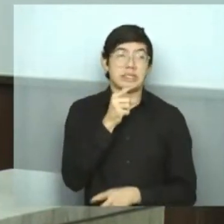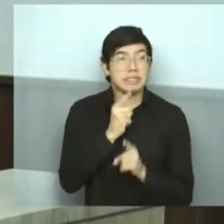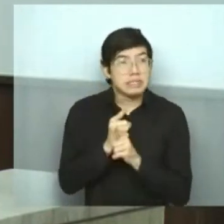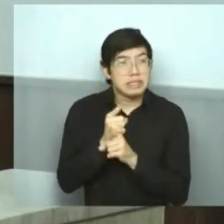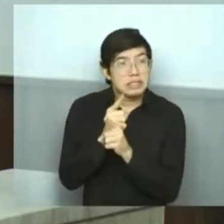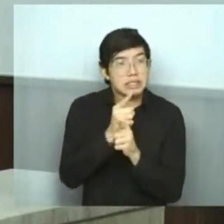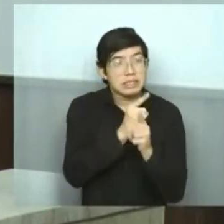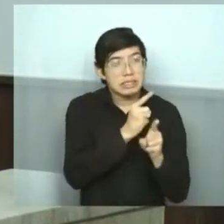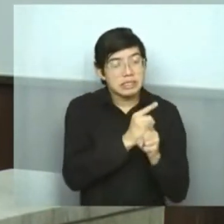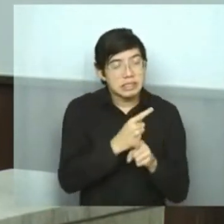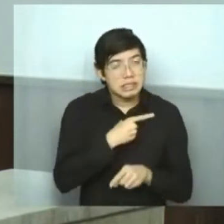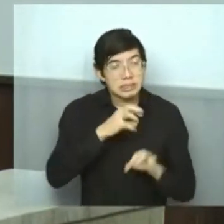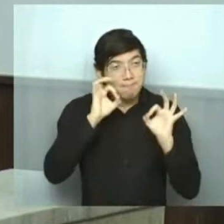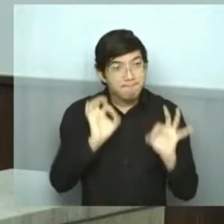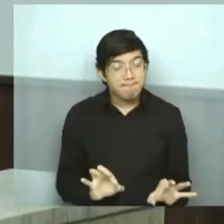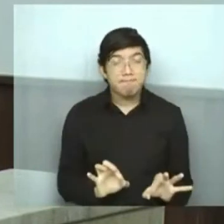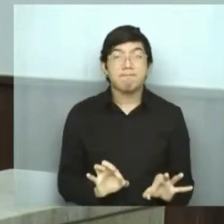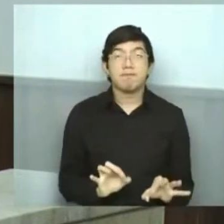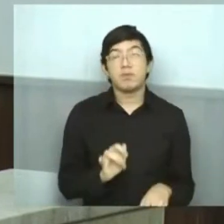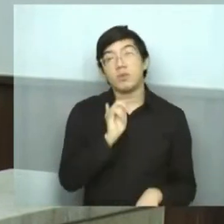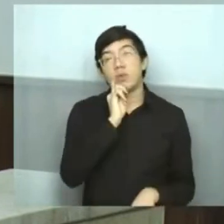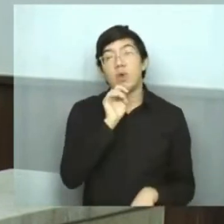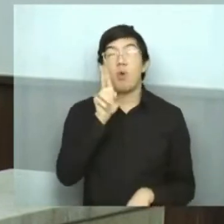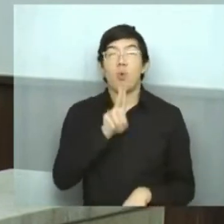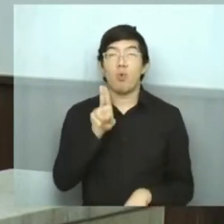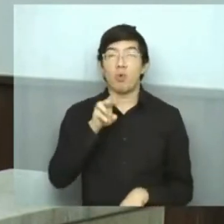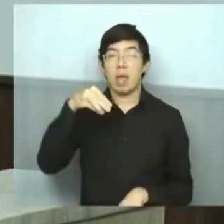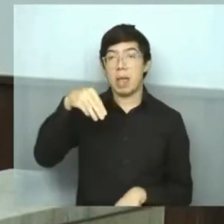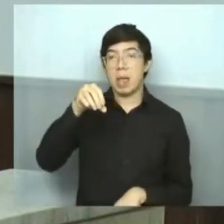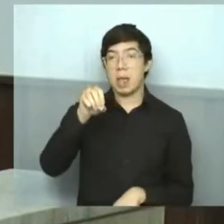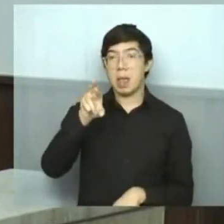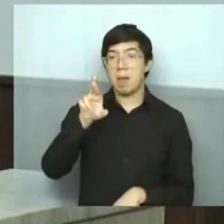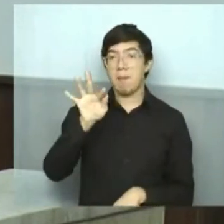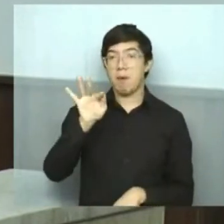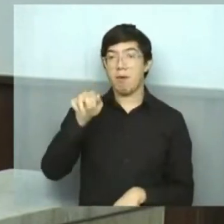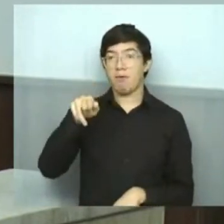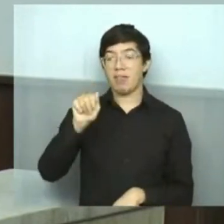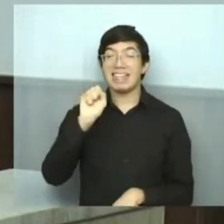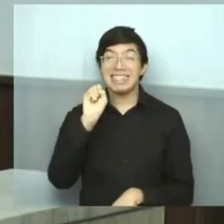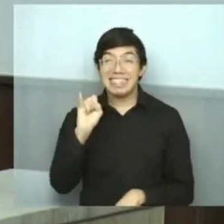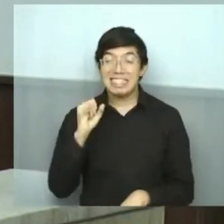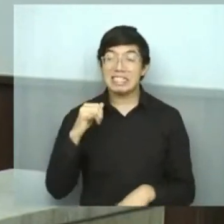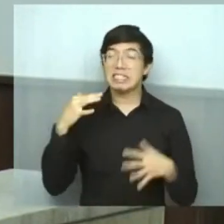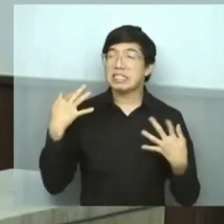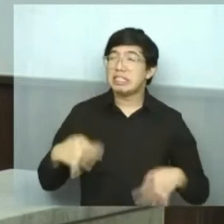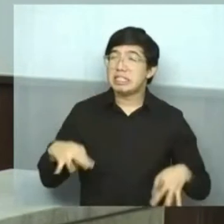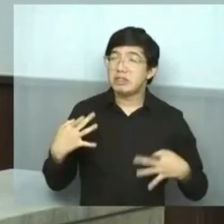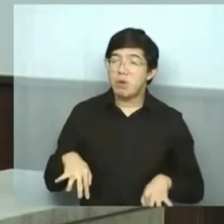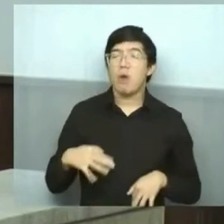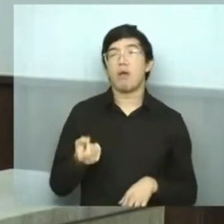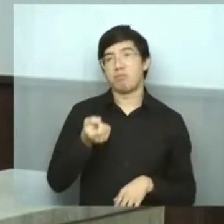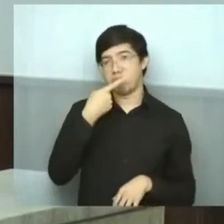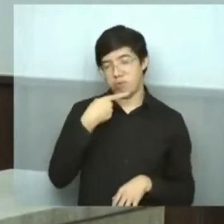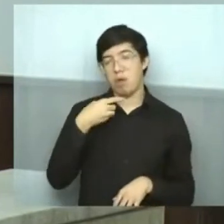confirmado, como no caso do uso da morfina para a dor. Então, a preocupação é muito intensa para nós,